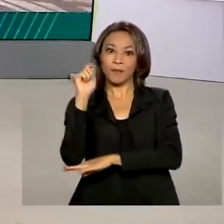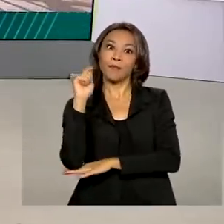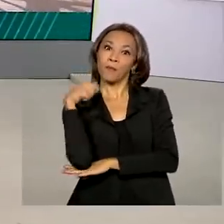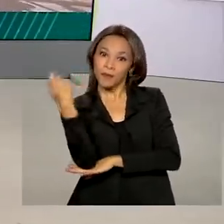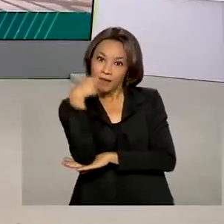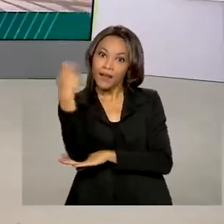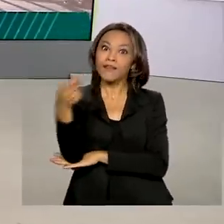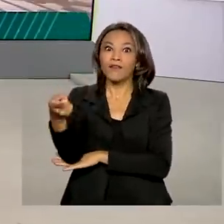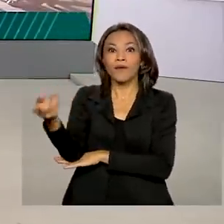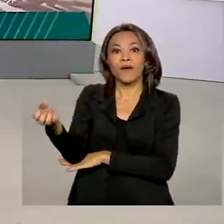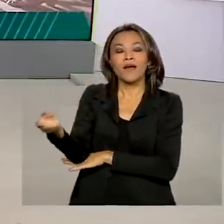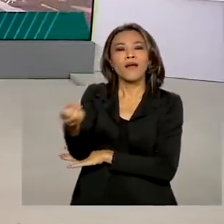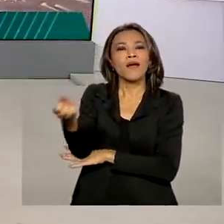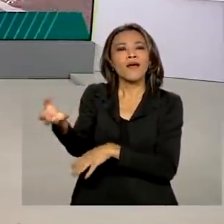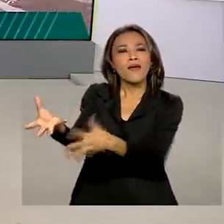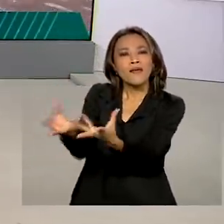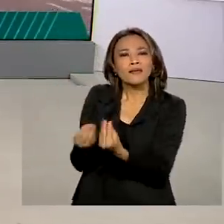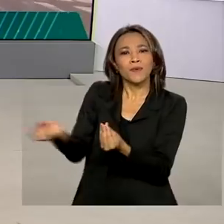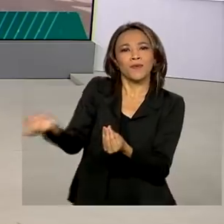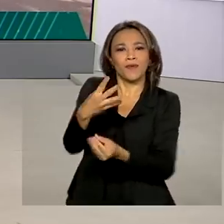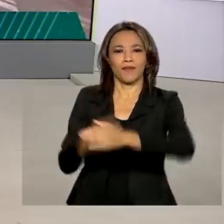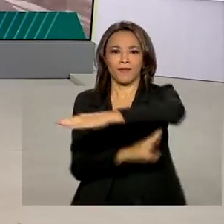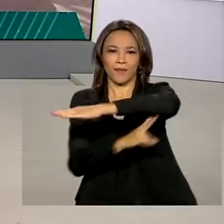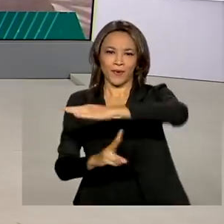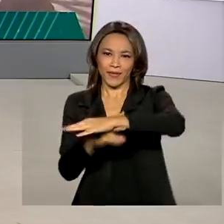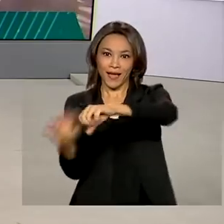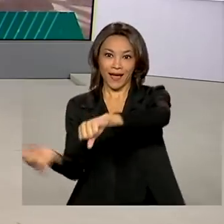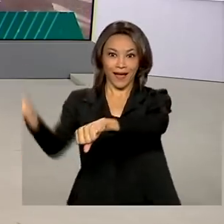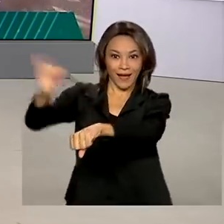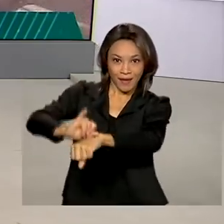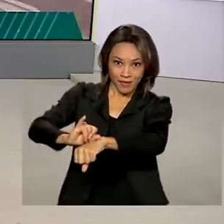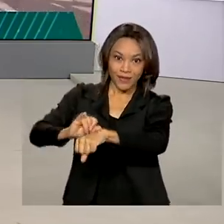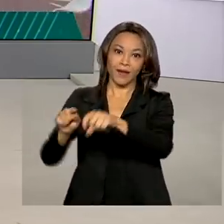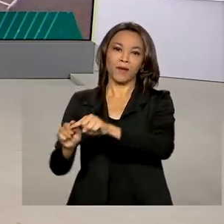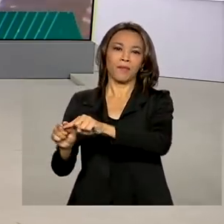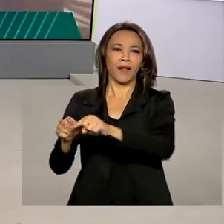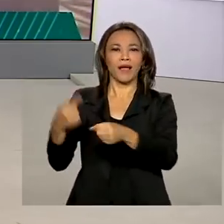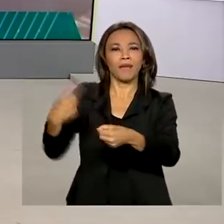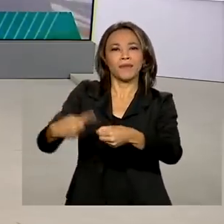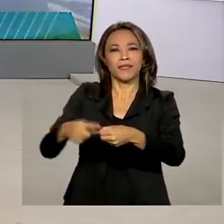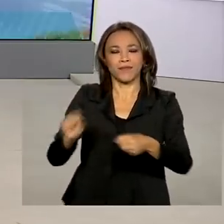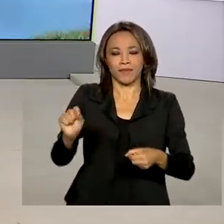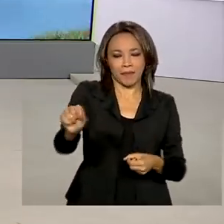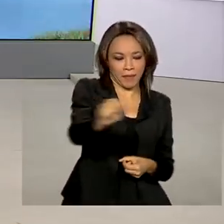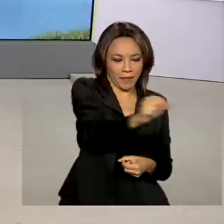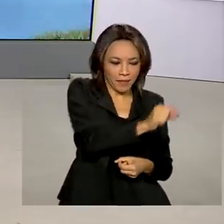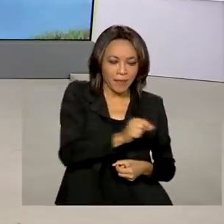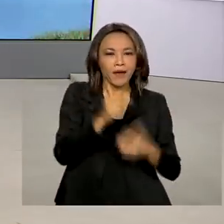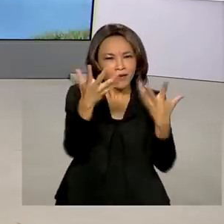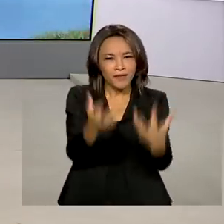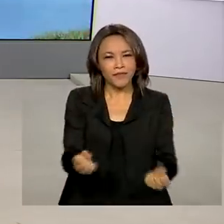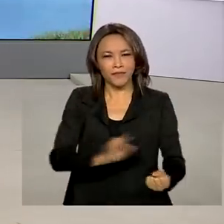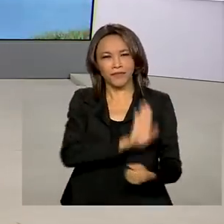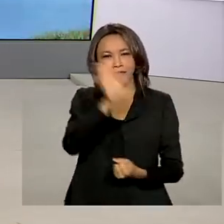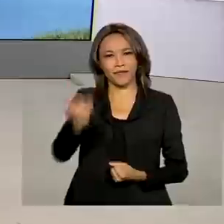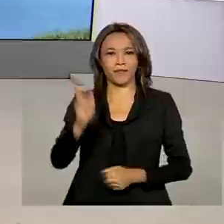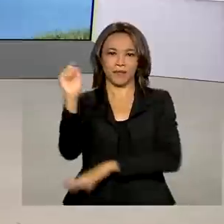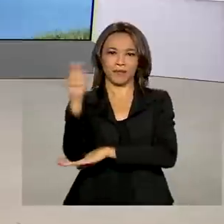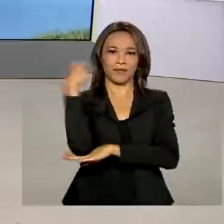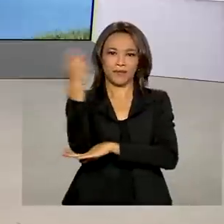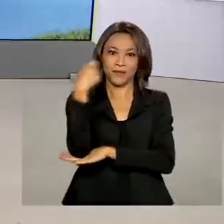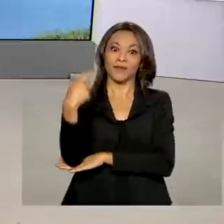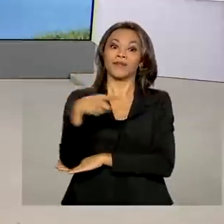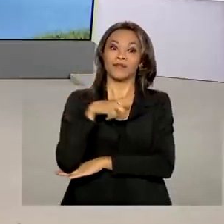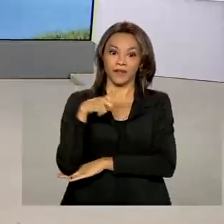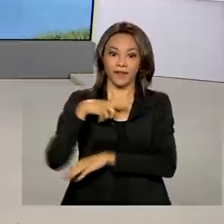uma nova ponte que liga a capital Porto Alegre à região metropolitana. Vamos agora ao Rio Grande do Sul. Manuela Castro traz ao